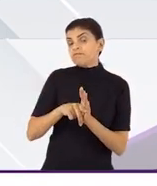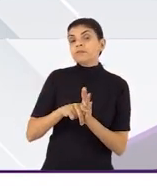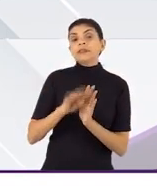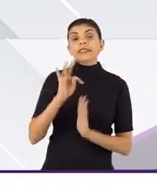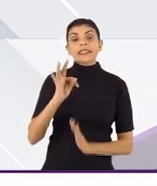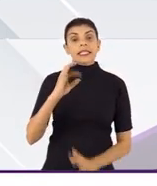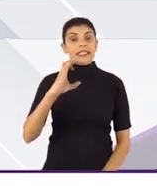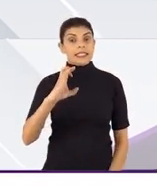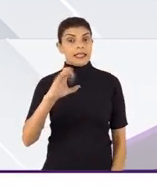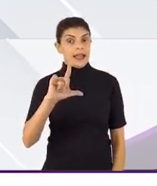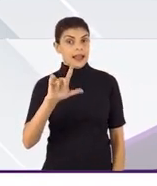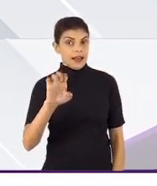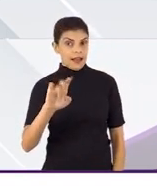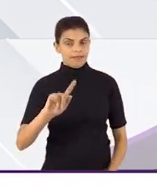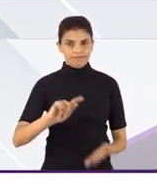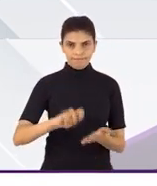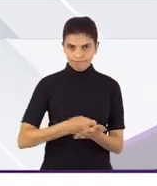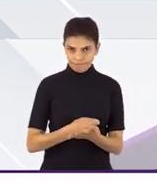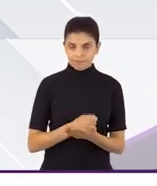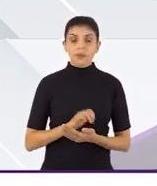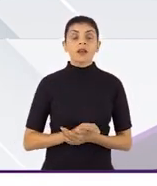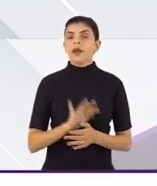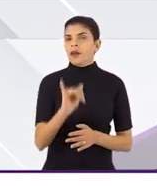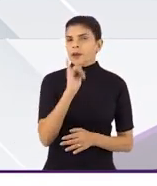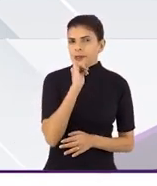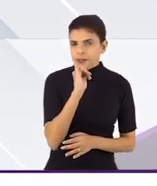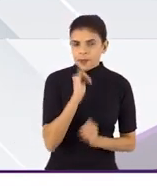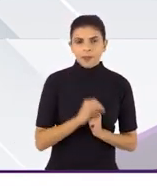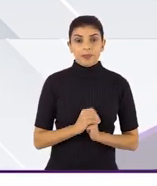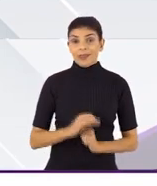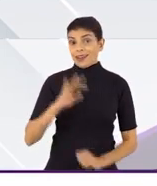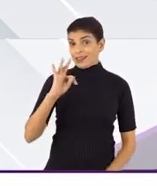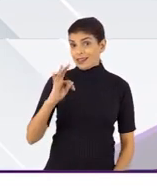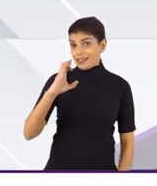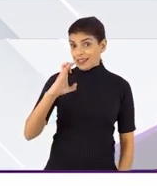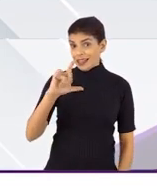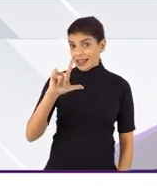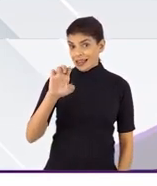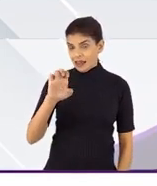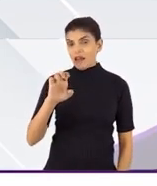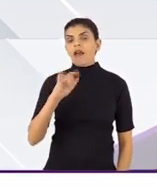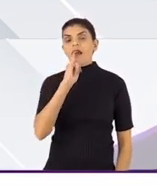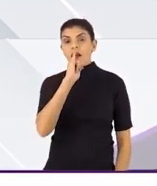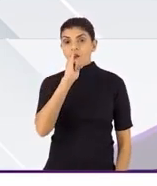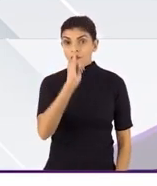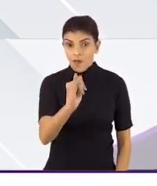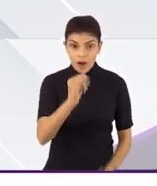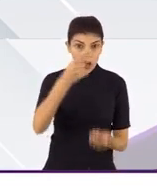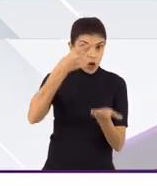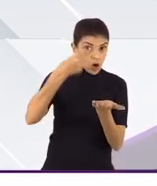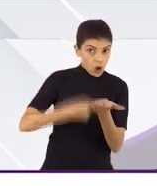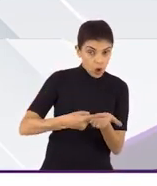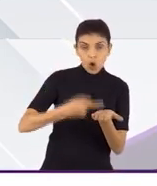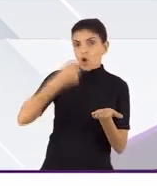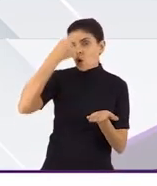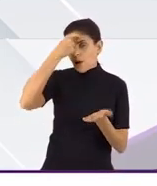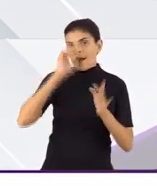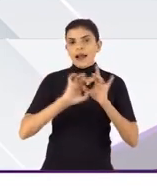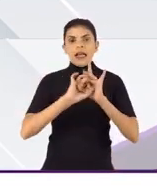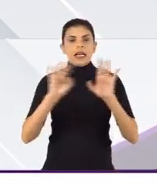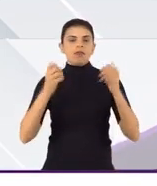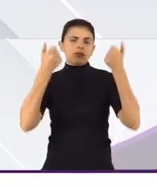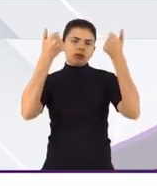expressa, livre e esclarecida. Ou seja, o consentimento informado, ou termo de